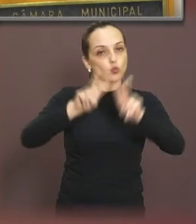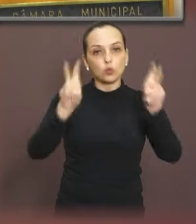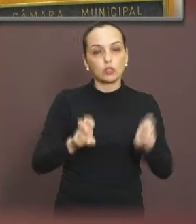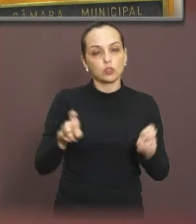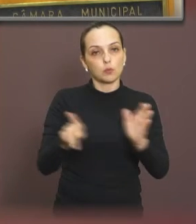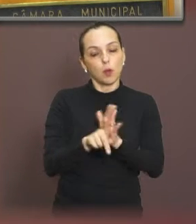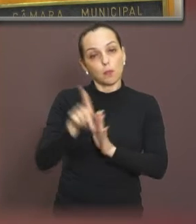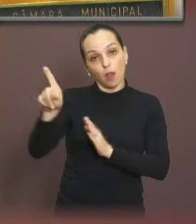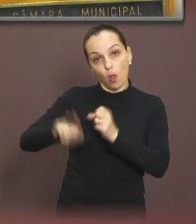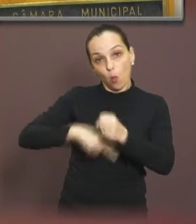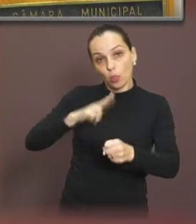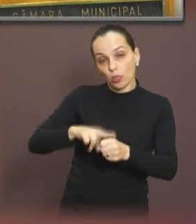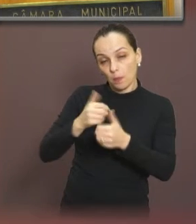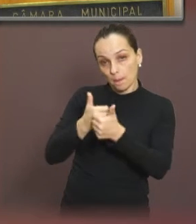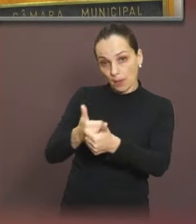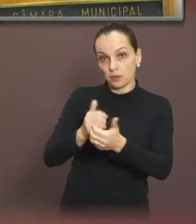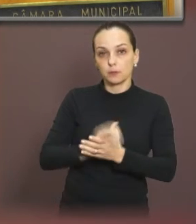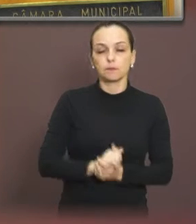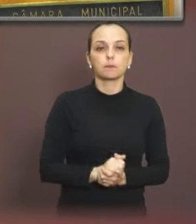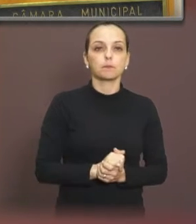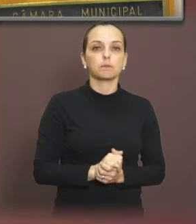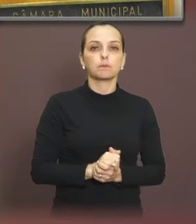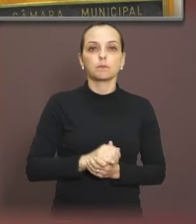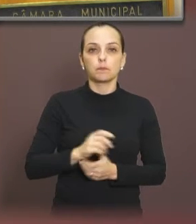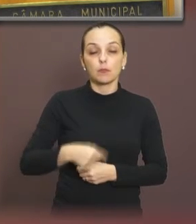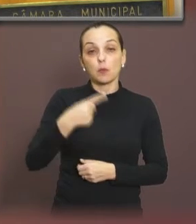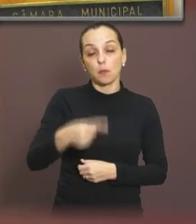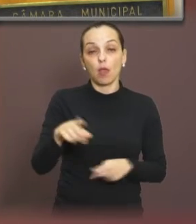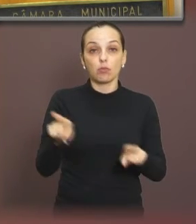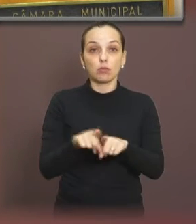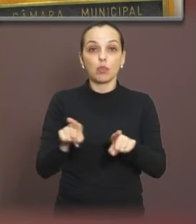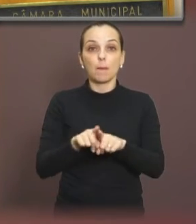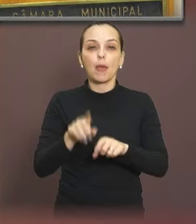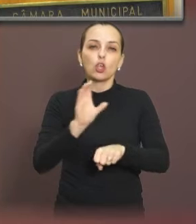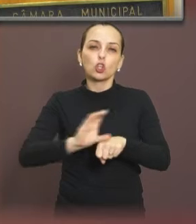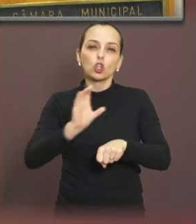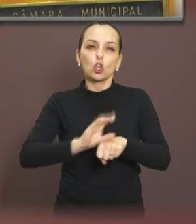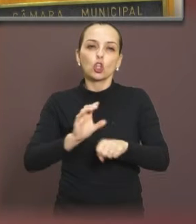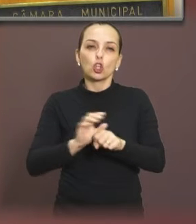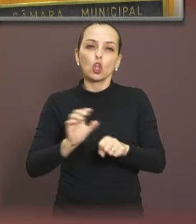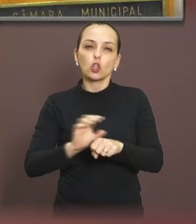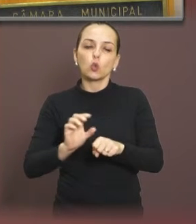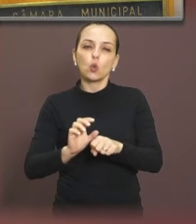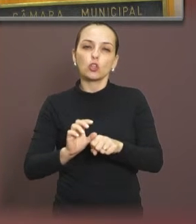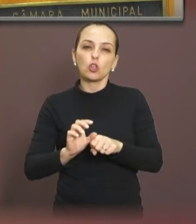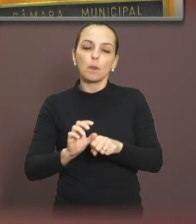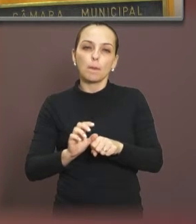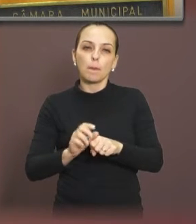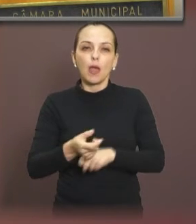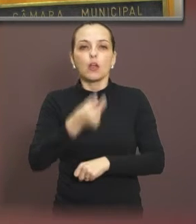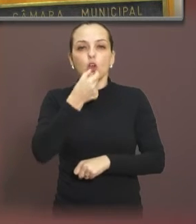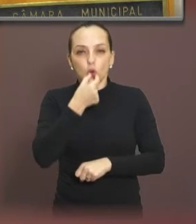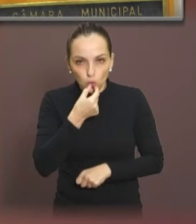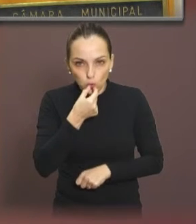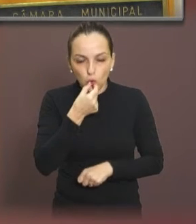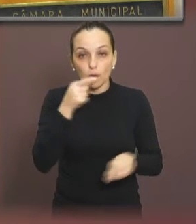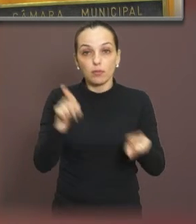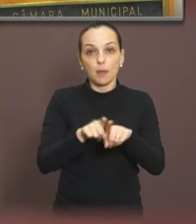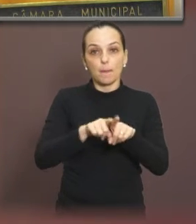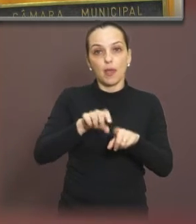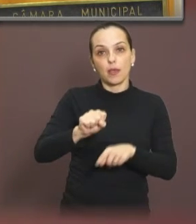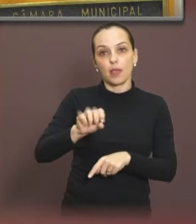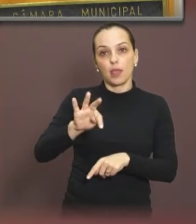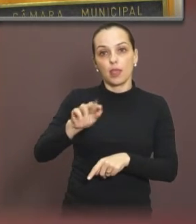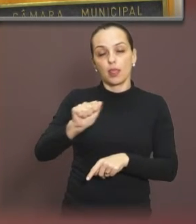perto do campus. Próximo slide, por favor. Nós também promovemos o curso de capacitação para árbitros e staff. Nós fomos procurados